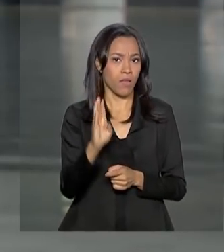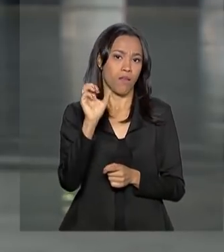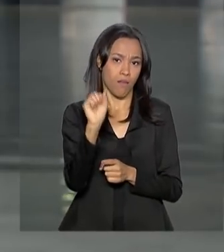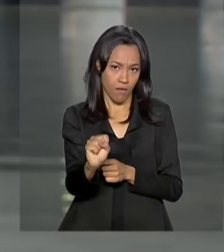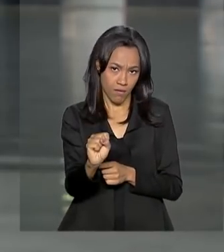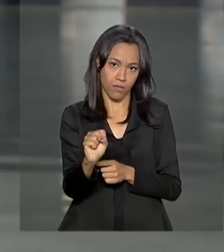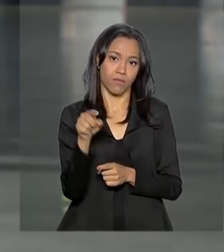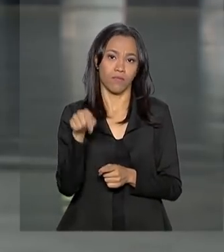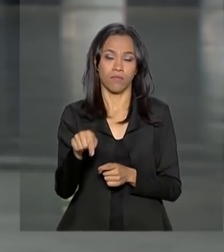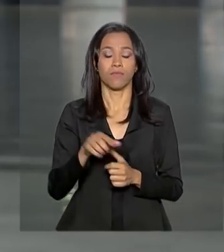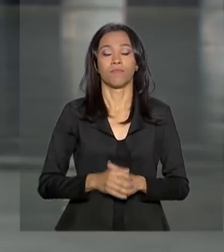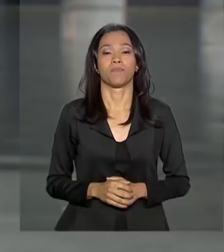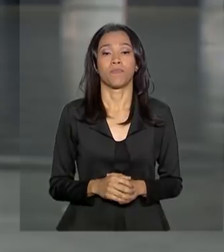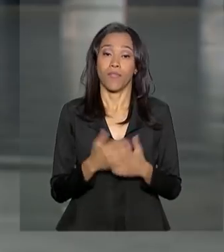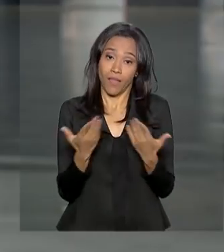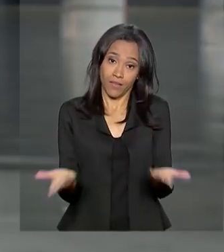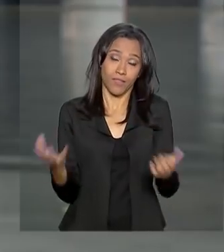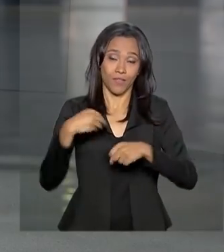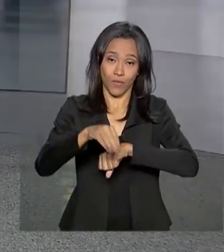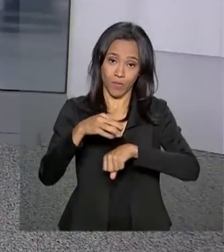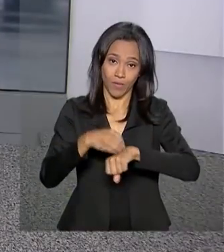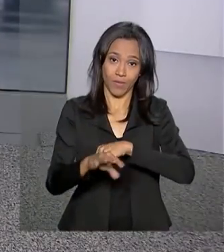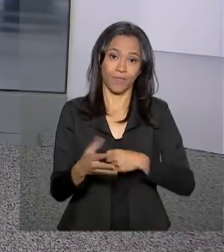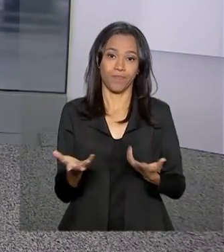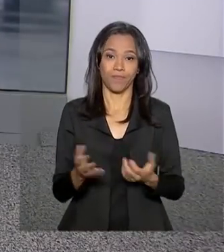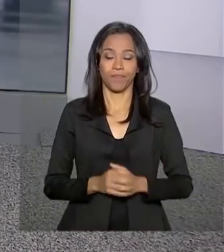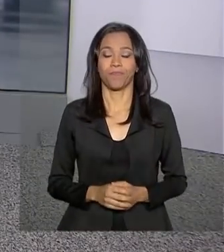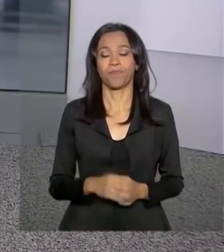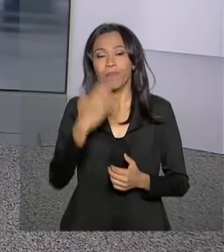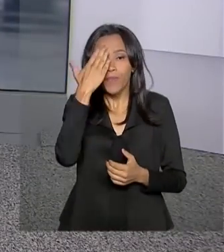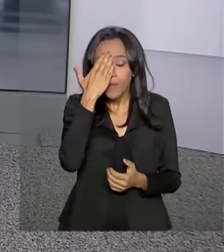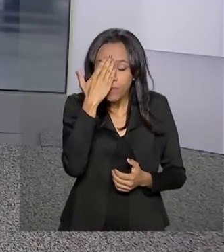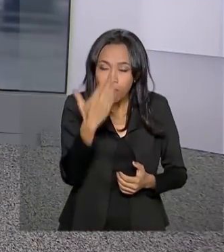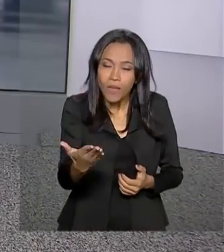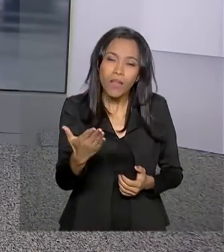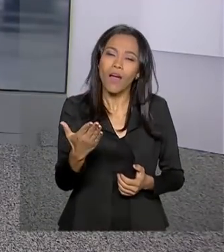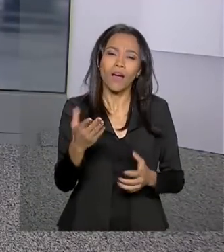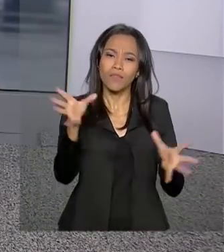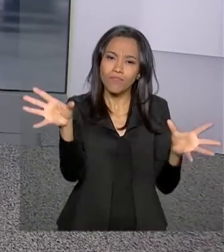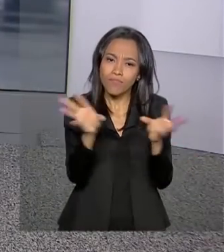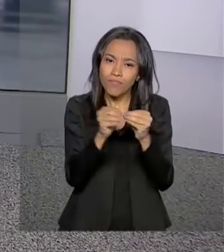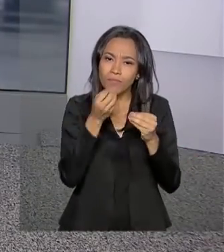Bens e Serviços. É isso, Carla, eu volto com você. Obrigada, então, por esse resumão. Um bom trabalho aí para você. Obrigada. Obrigada.